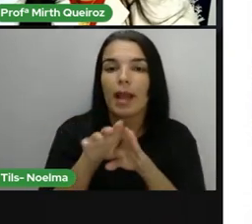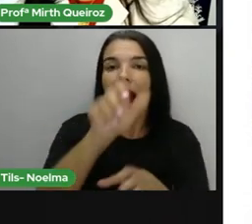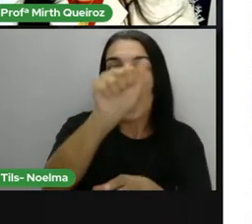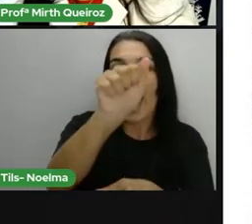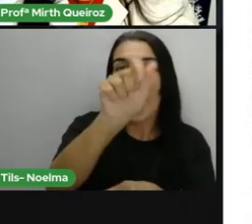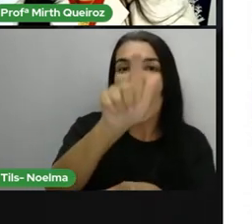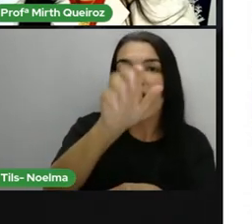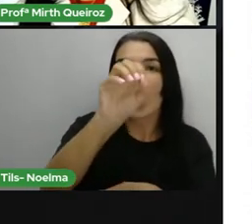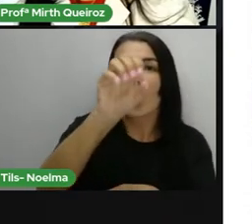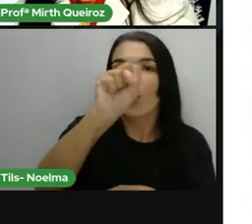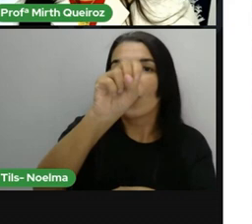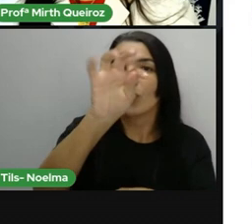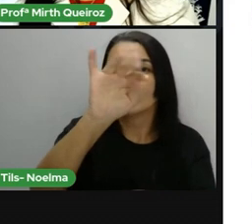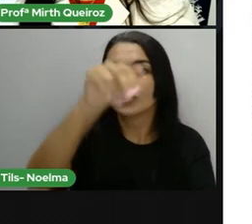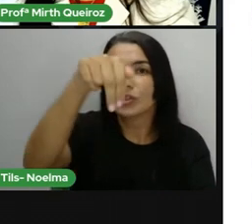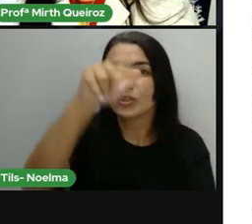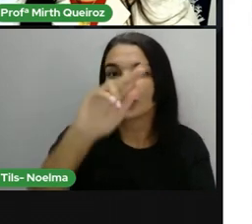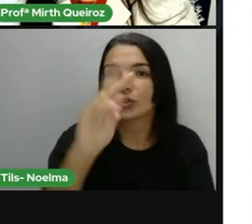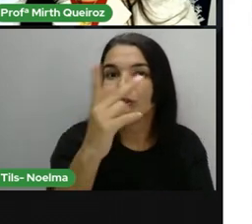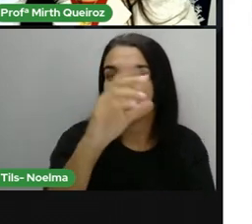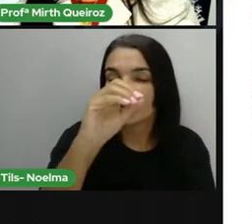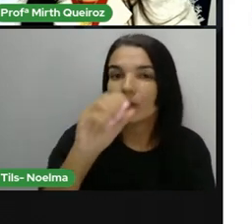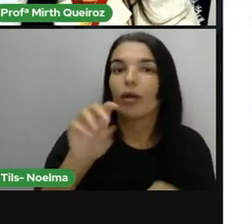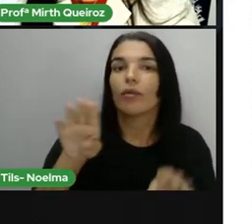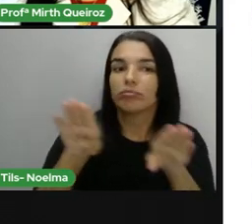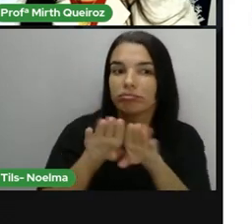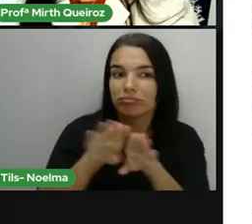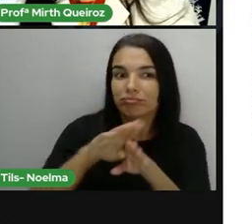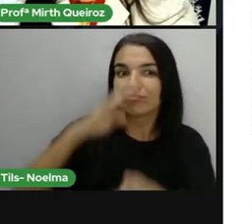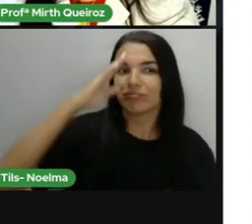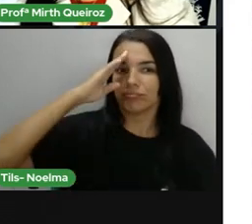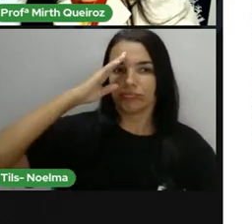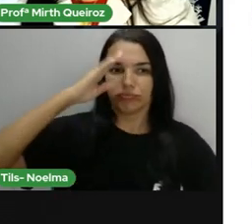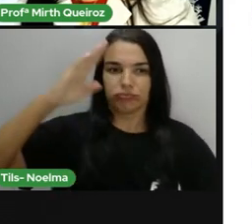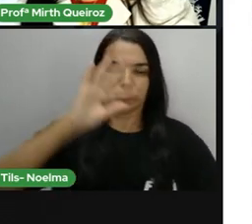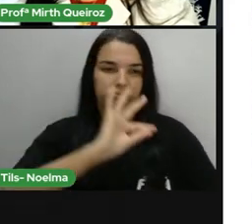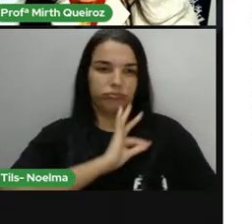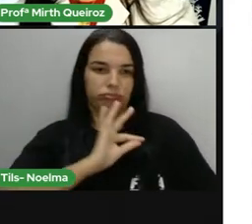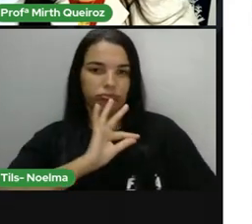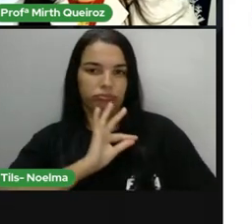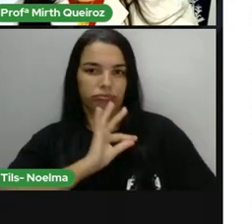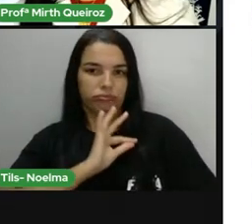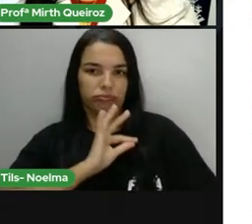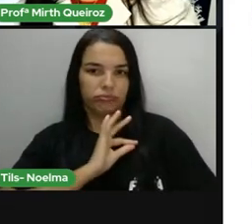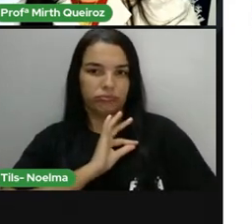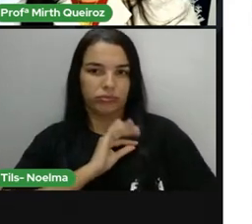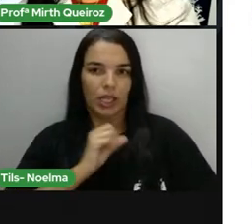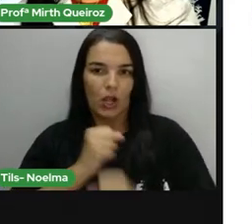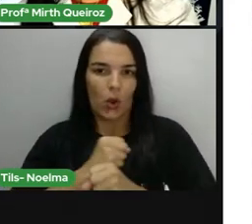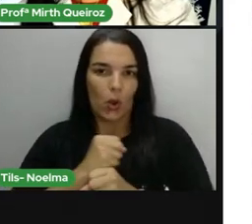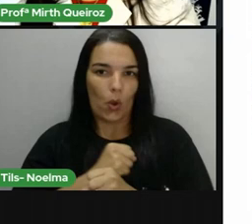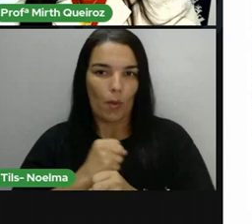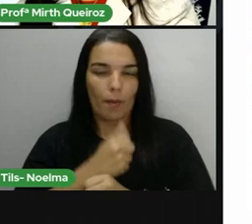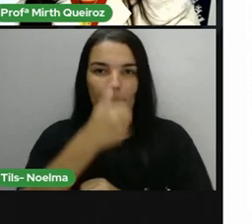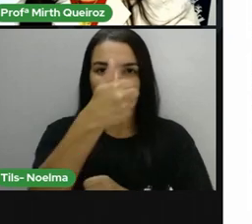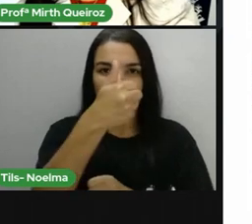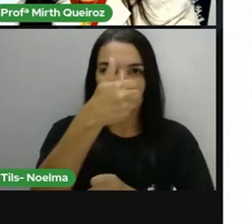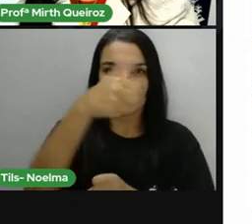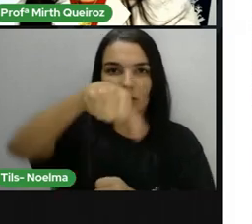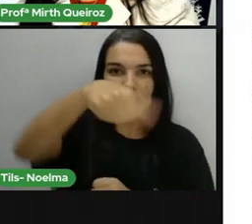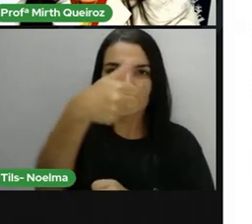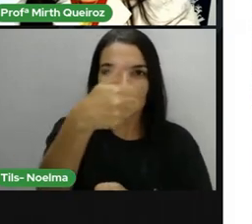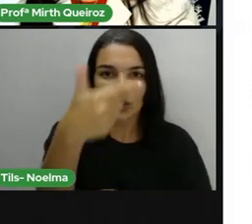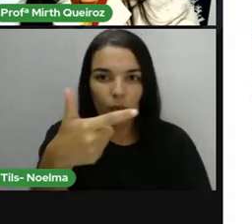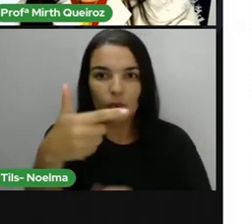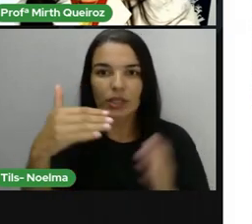intendente de janeiro de 1912 até dezembro de 1915. E foi